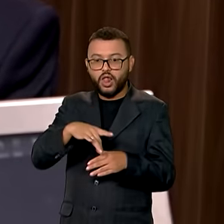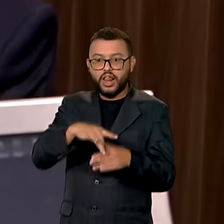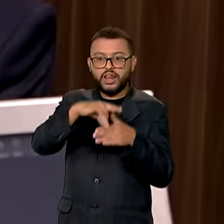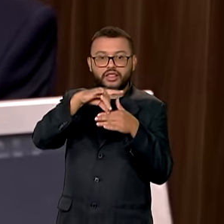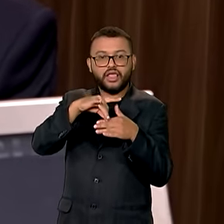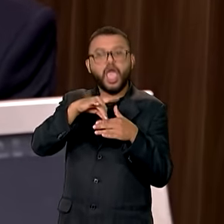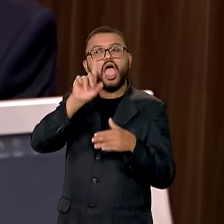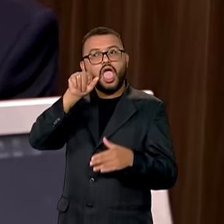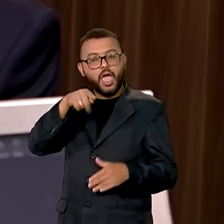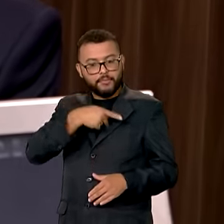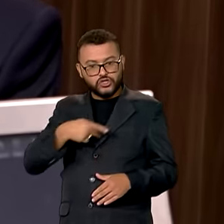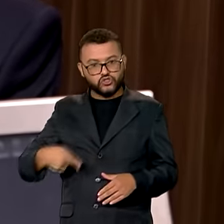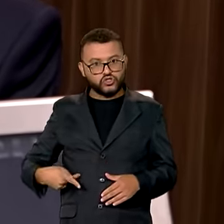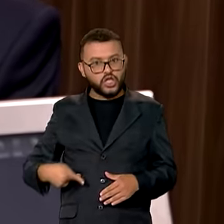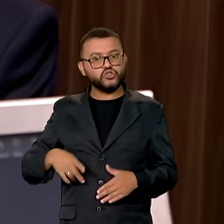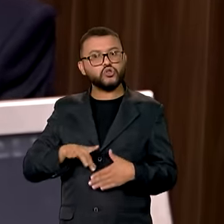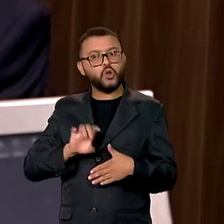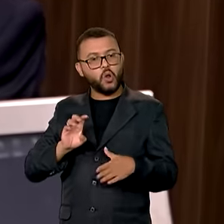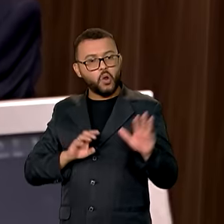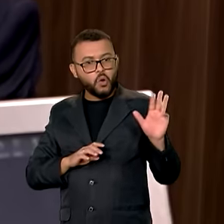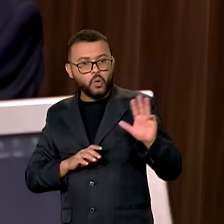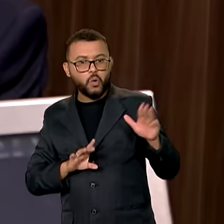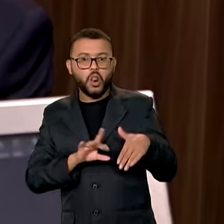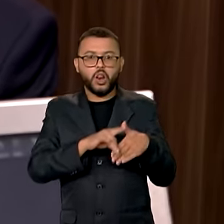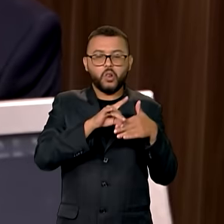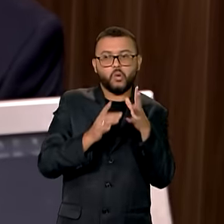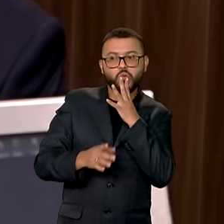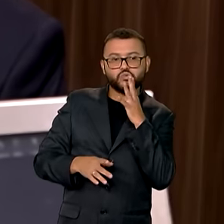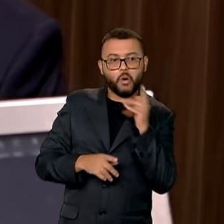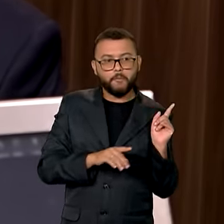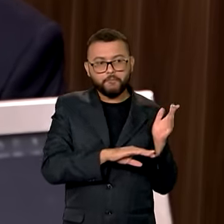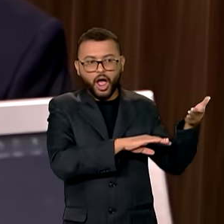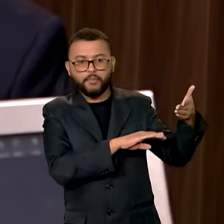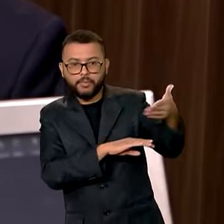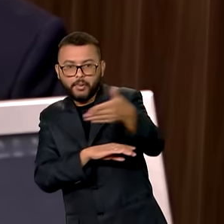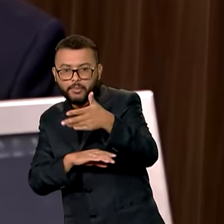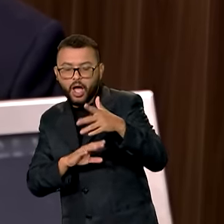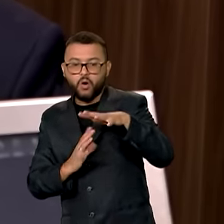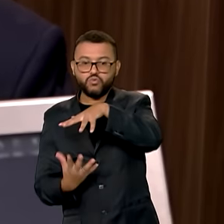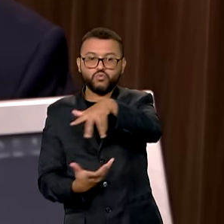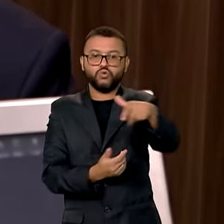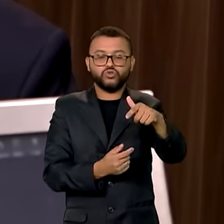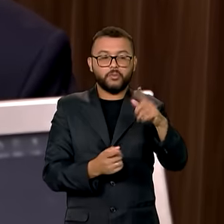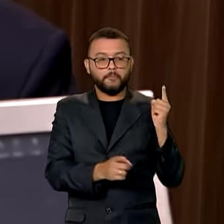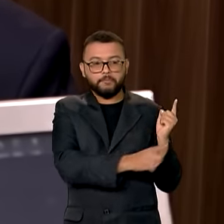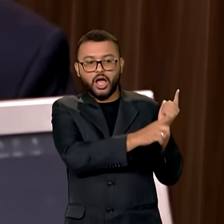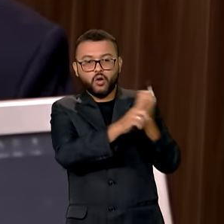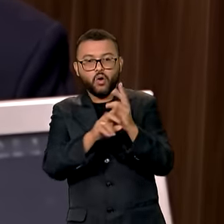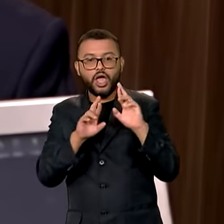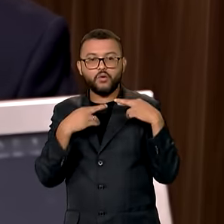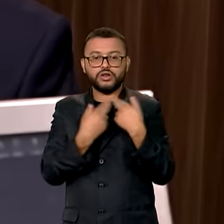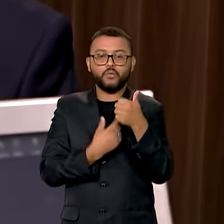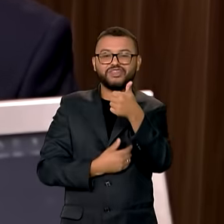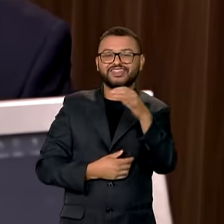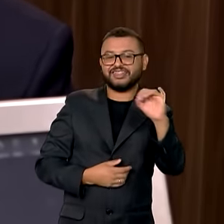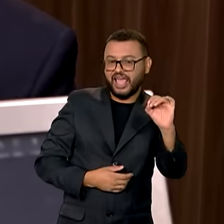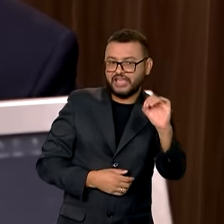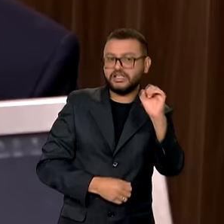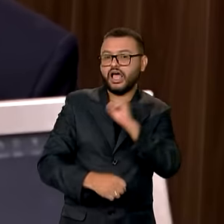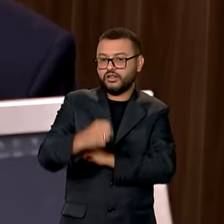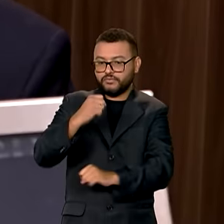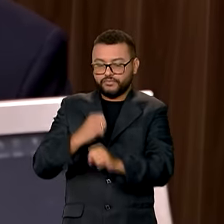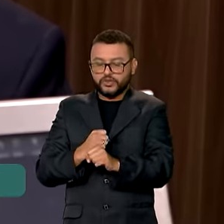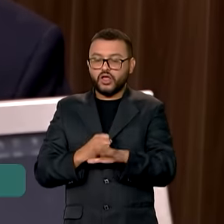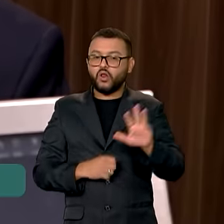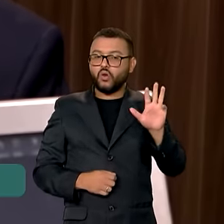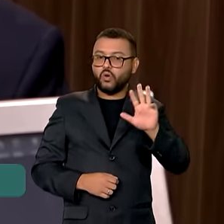presidente Lula é grande líder. Ele andou o mundo inteiro. Apex está junto, organizando encontros. Foram 10 encontros empresariais. O ano passado ele